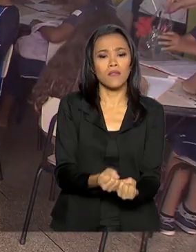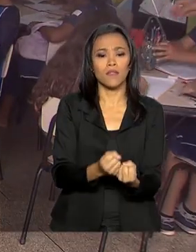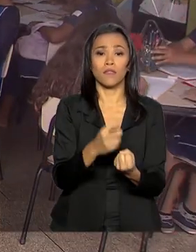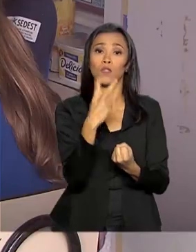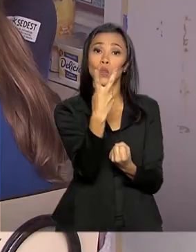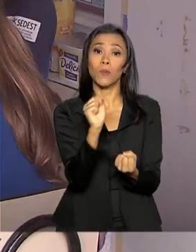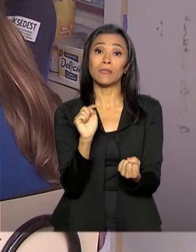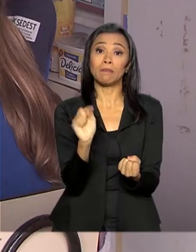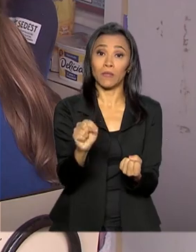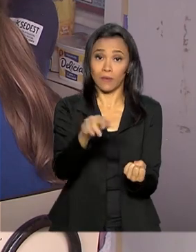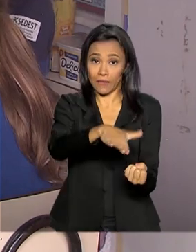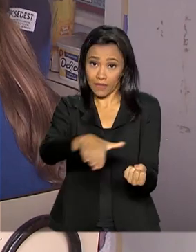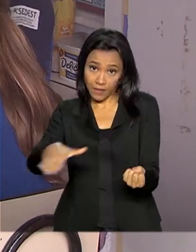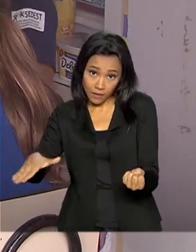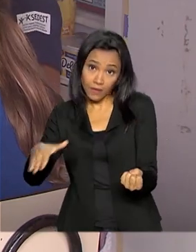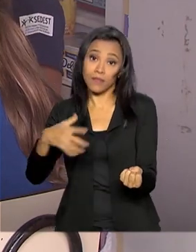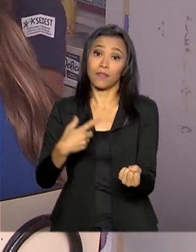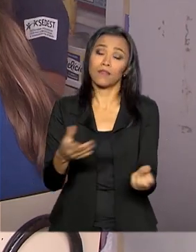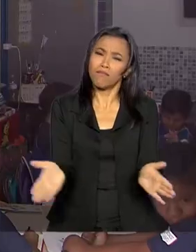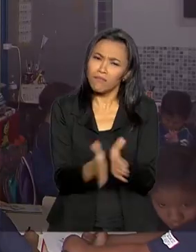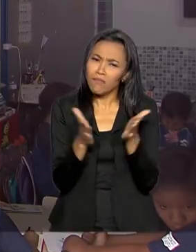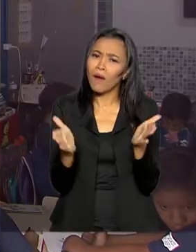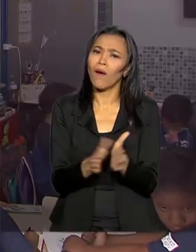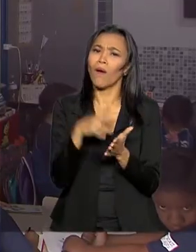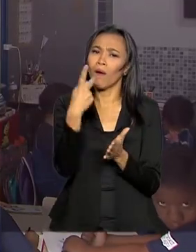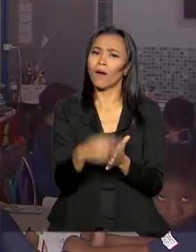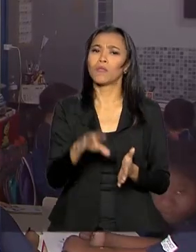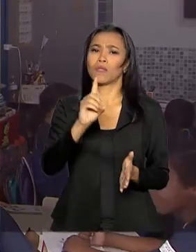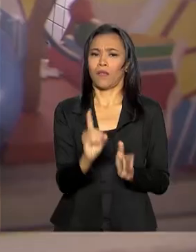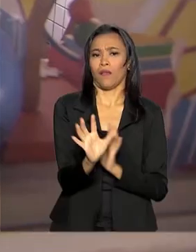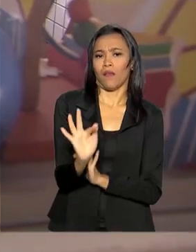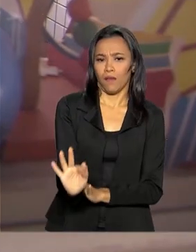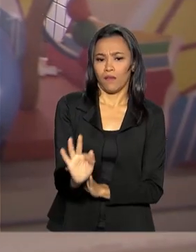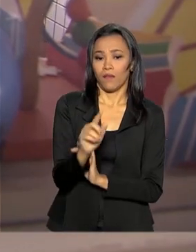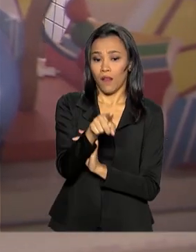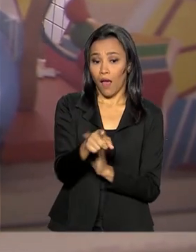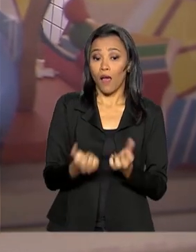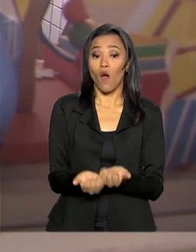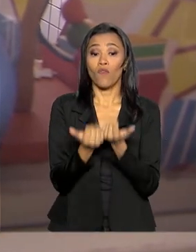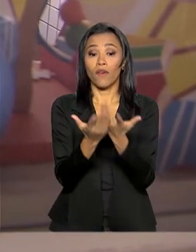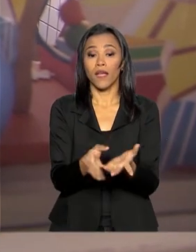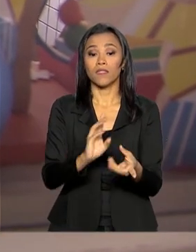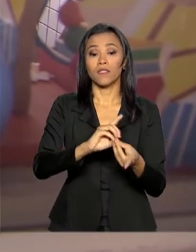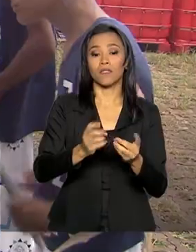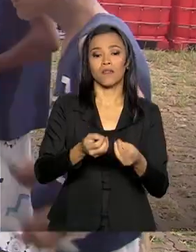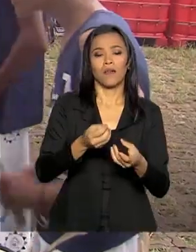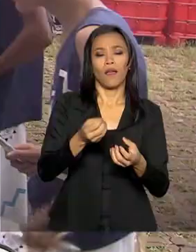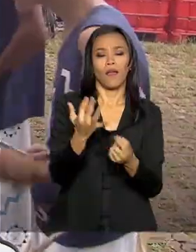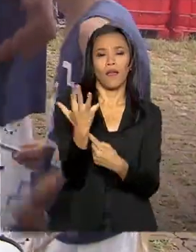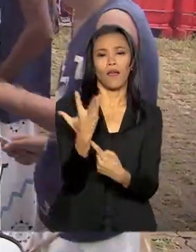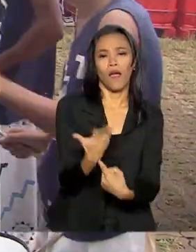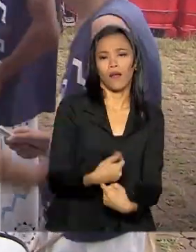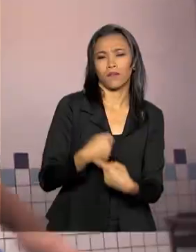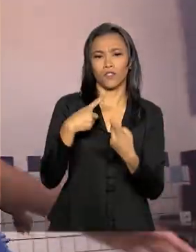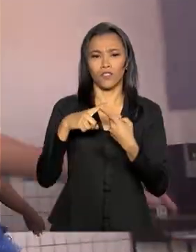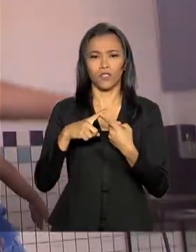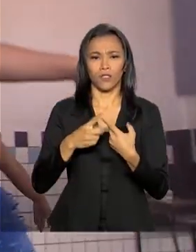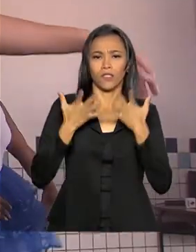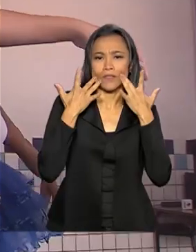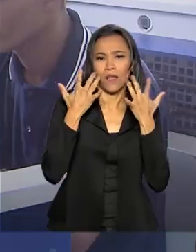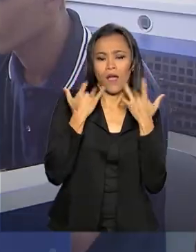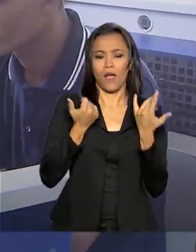adolescentes carentes do Distrito Federal. Lá eles oferecem oficinas de artes, teatro, música,